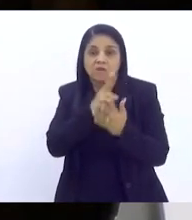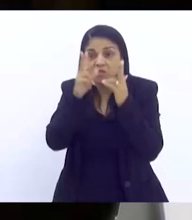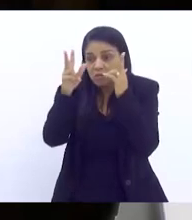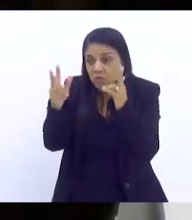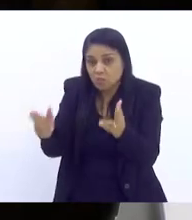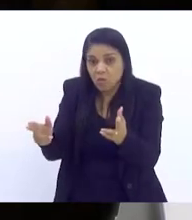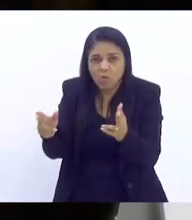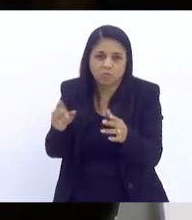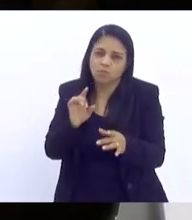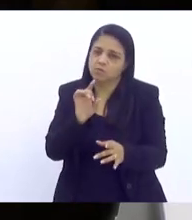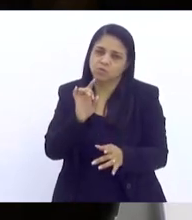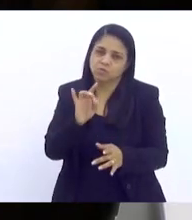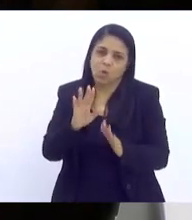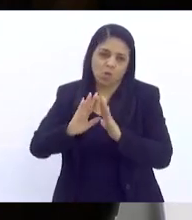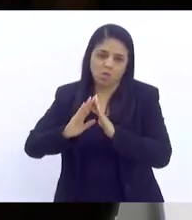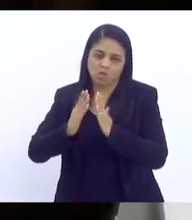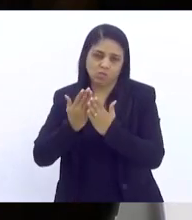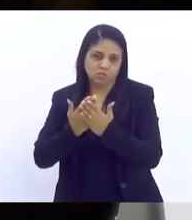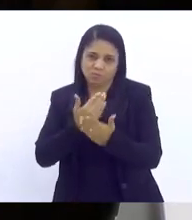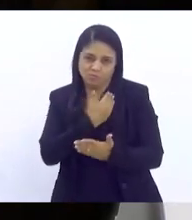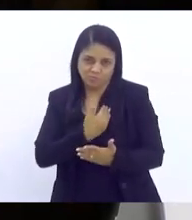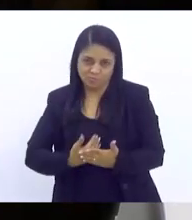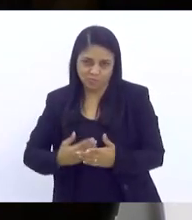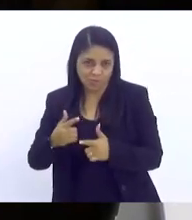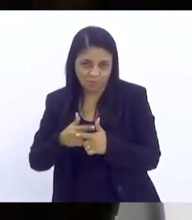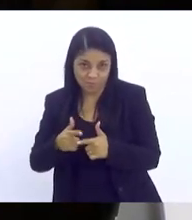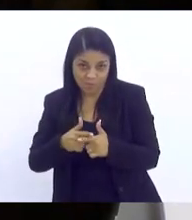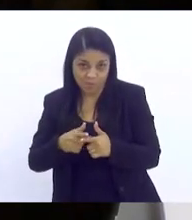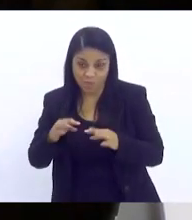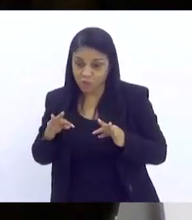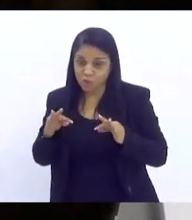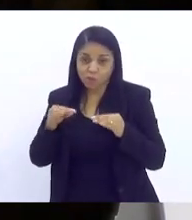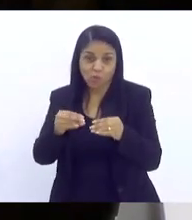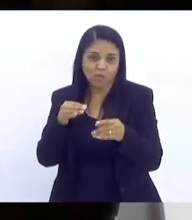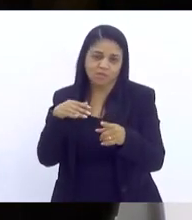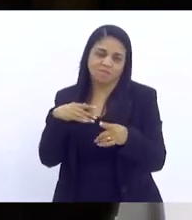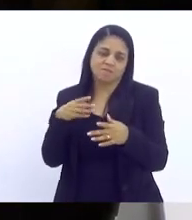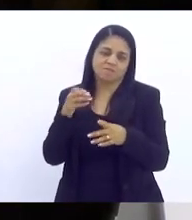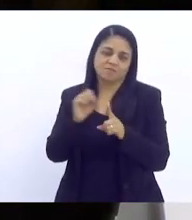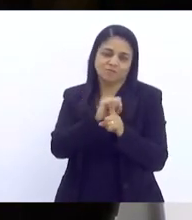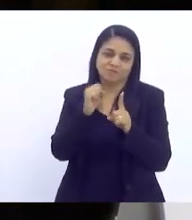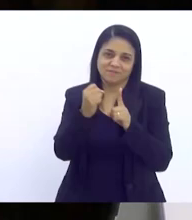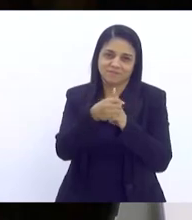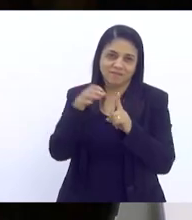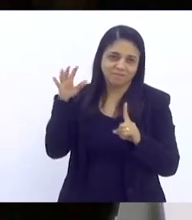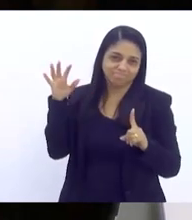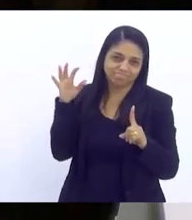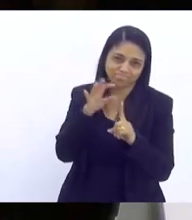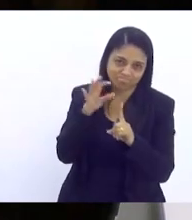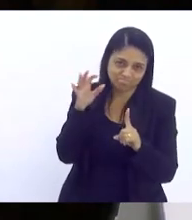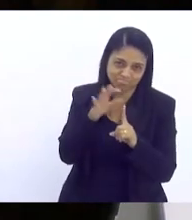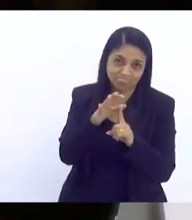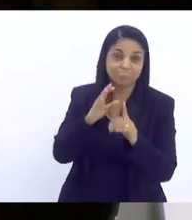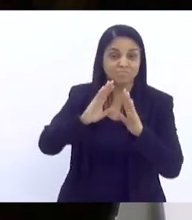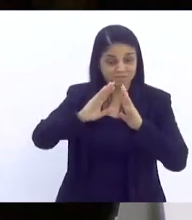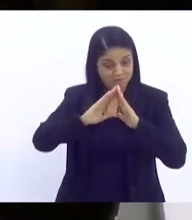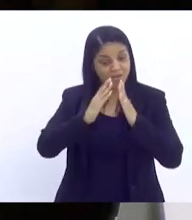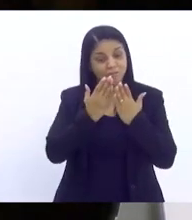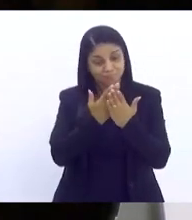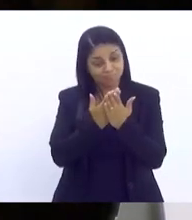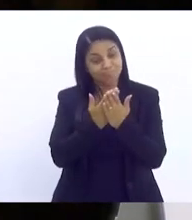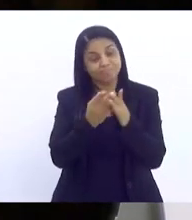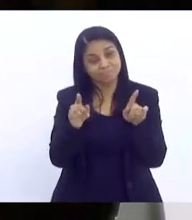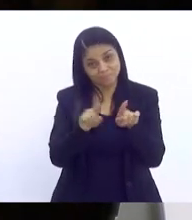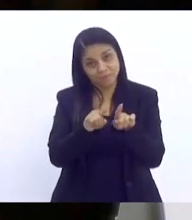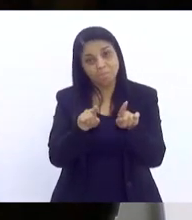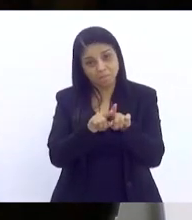a escola pública, é uma questão que afeta a sociedade e a escola faz parte dessa sociedade que